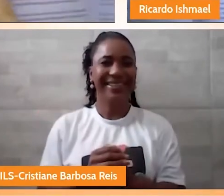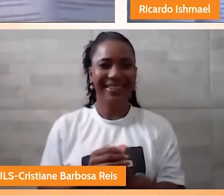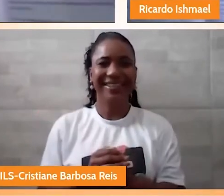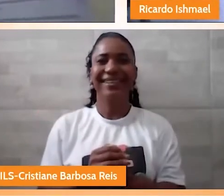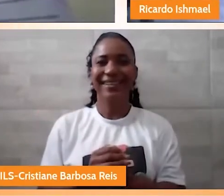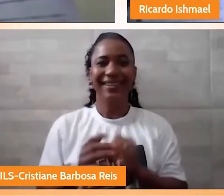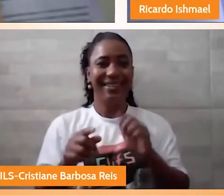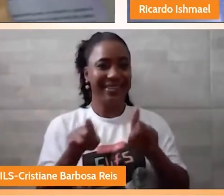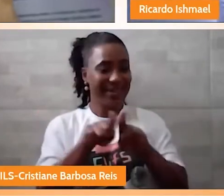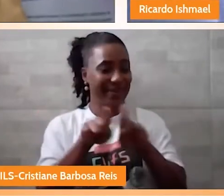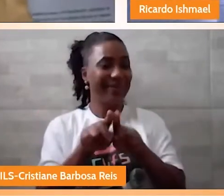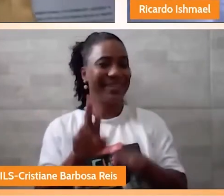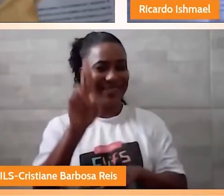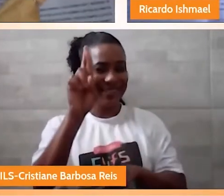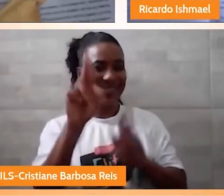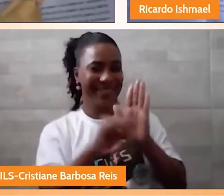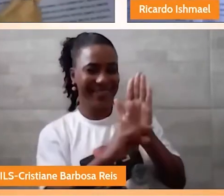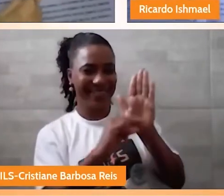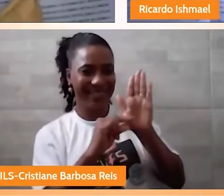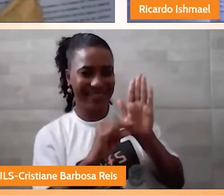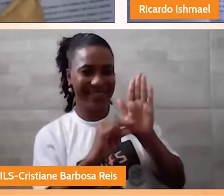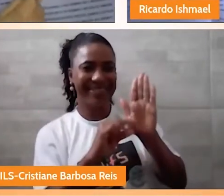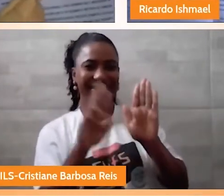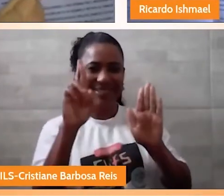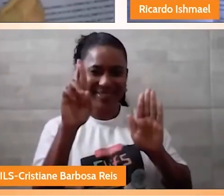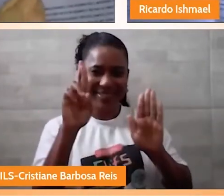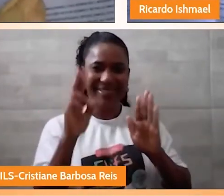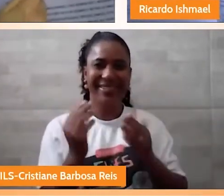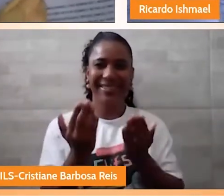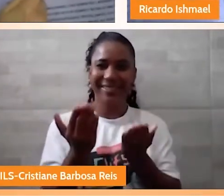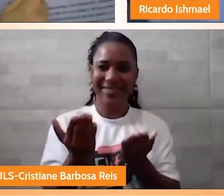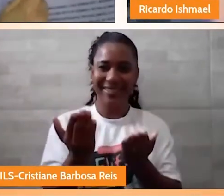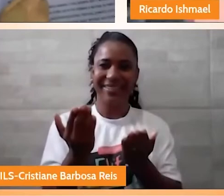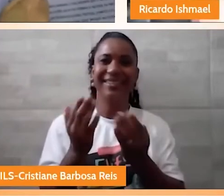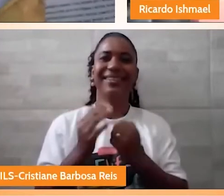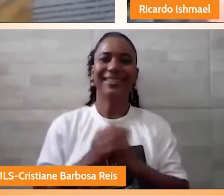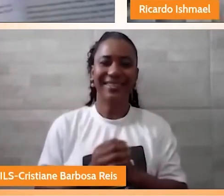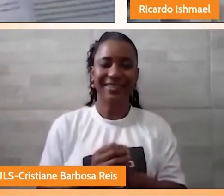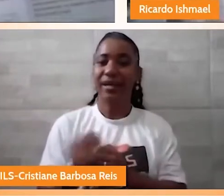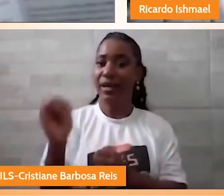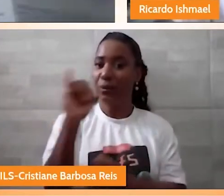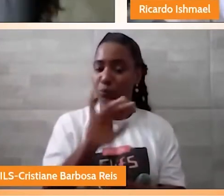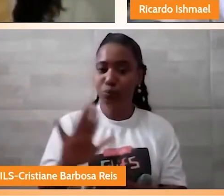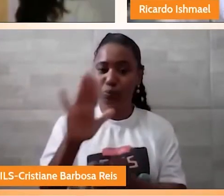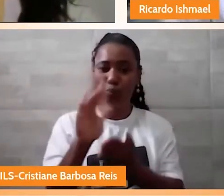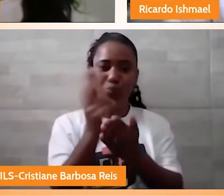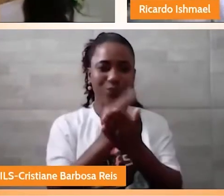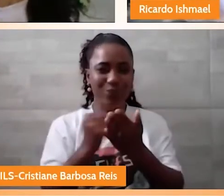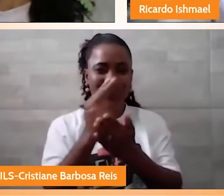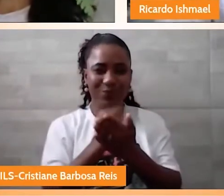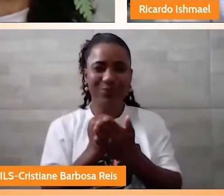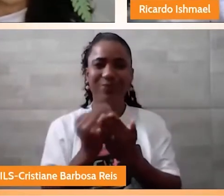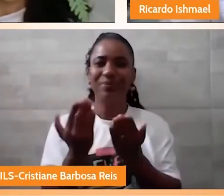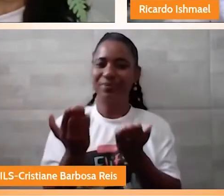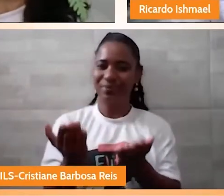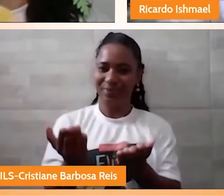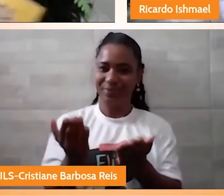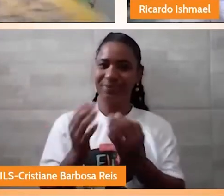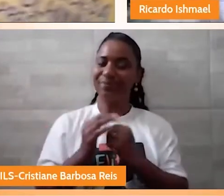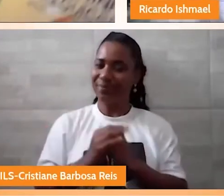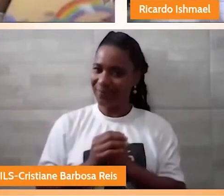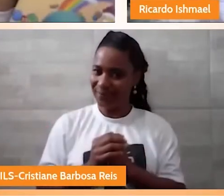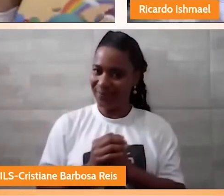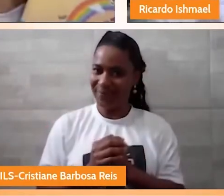Aqui. Eu não sei. Aqui. Aqui. Isso. O grande ilustrador do livro. Eu não vou adiantar,